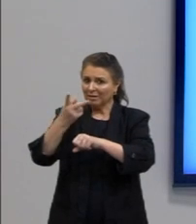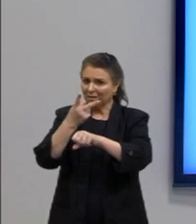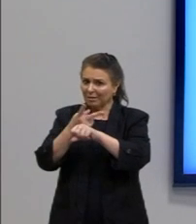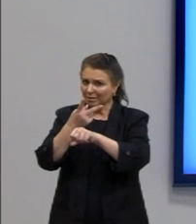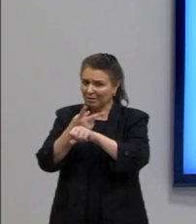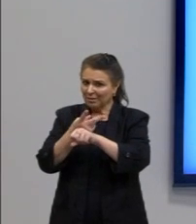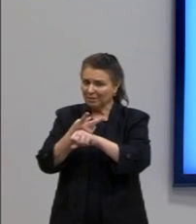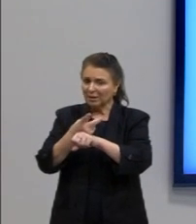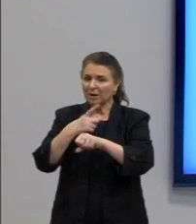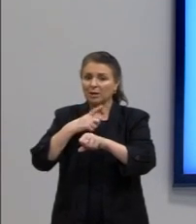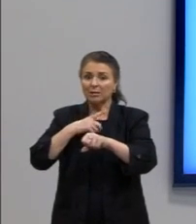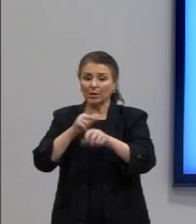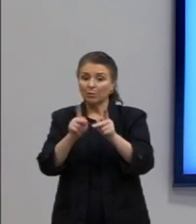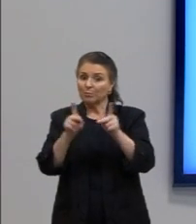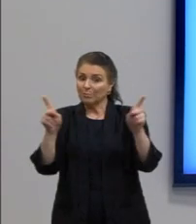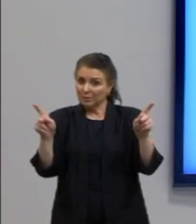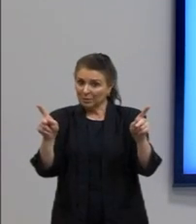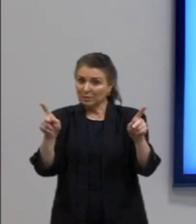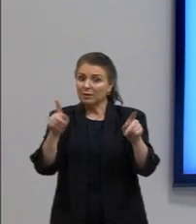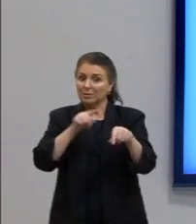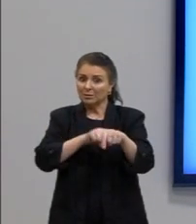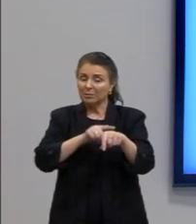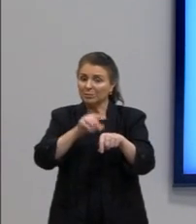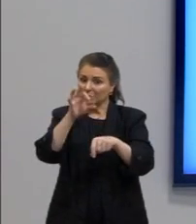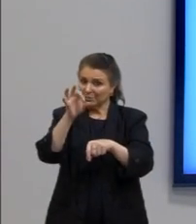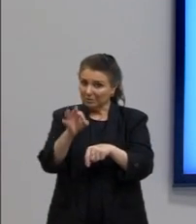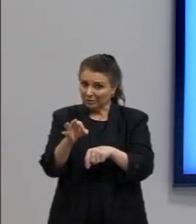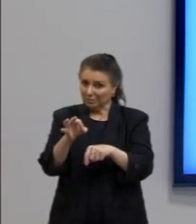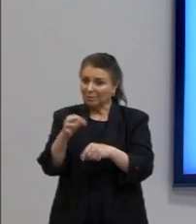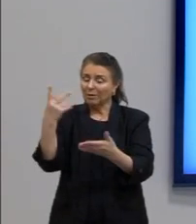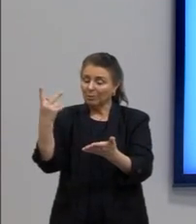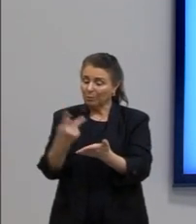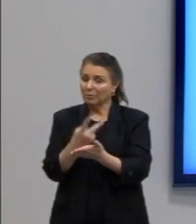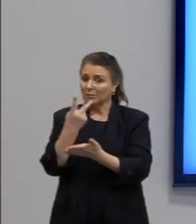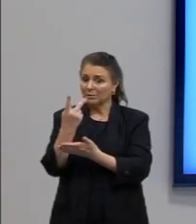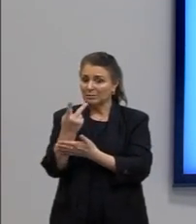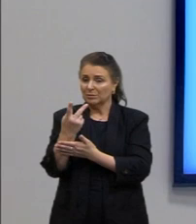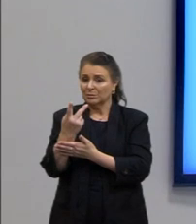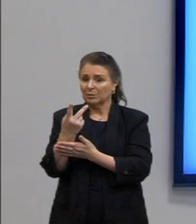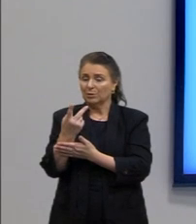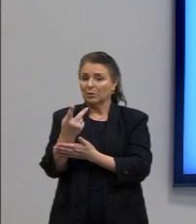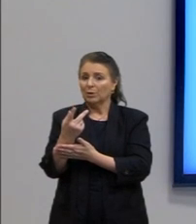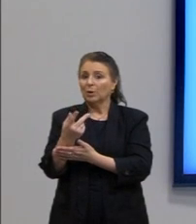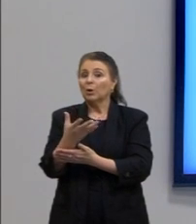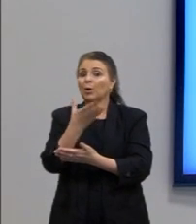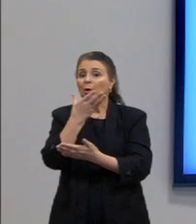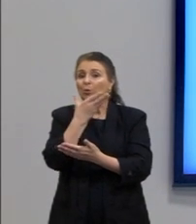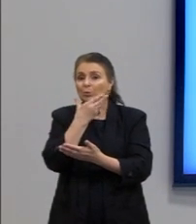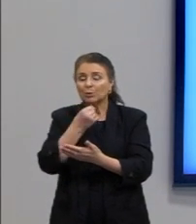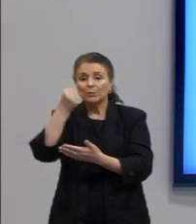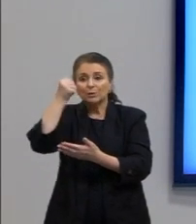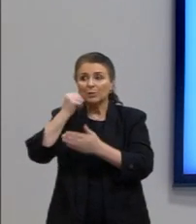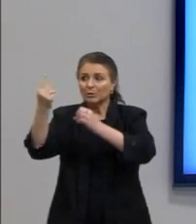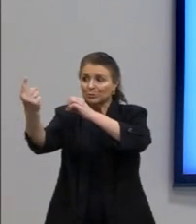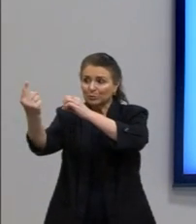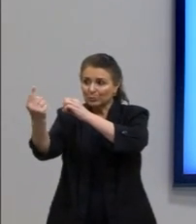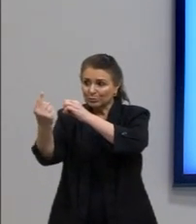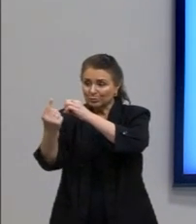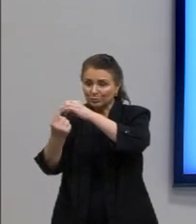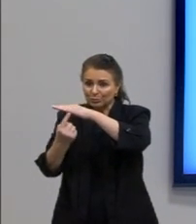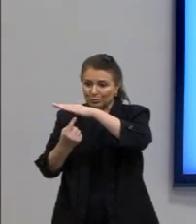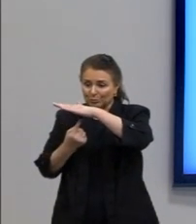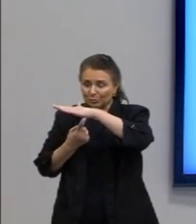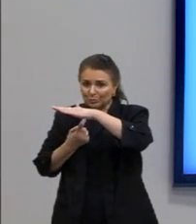periodicidade, tem um tempo acontecendo. Os refugiados situam-se entre os